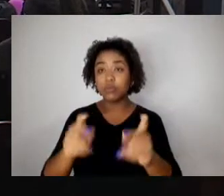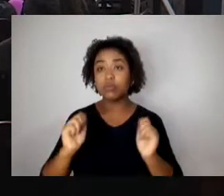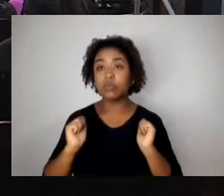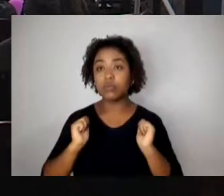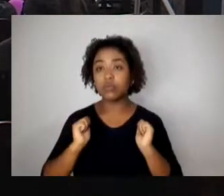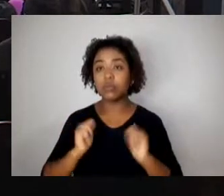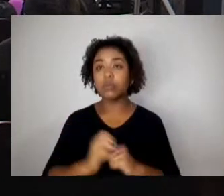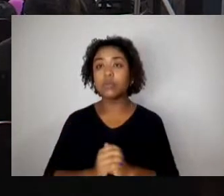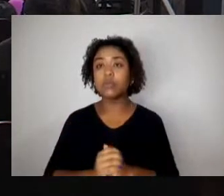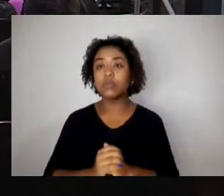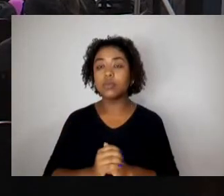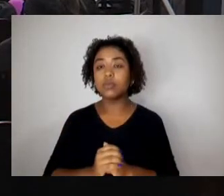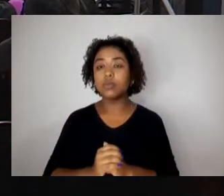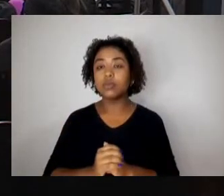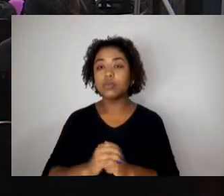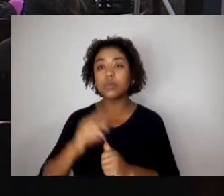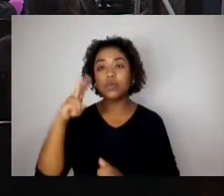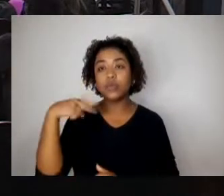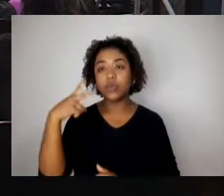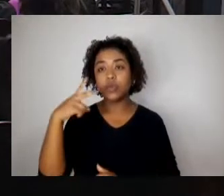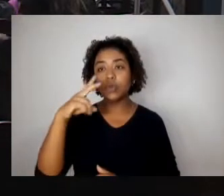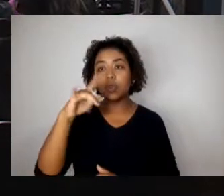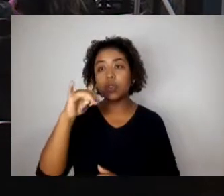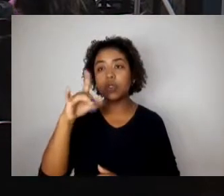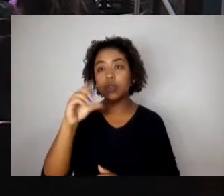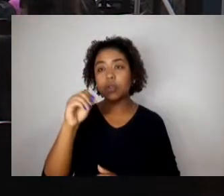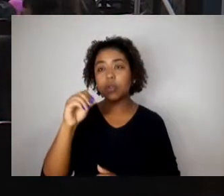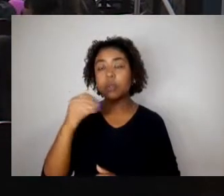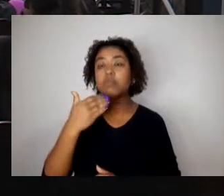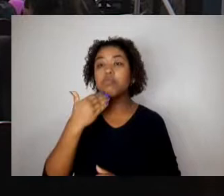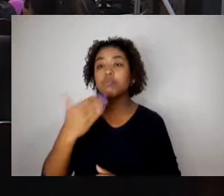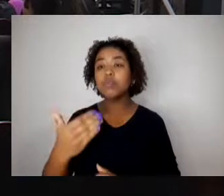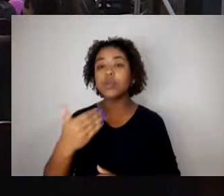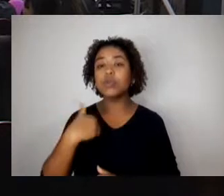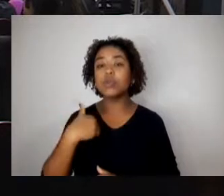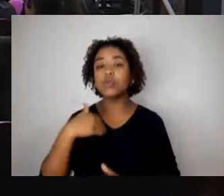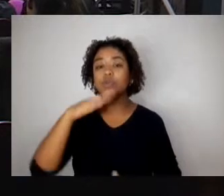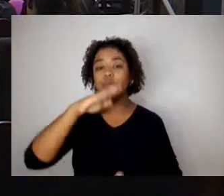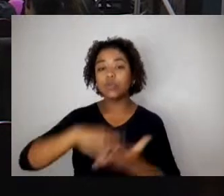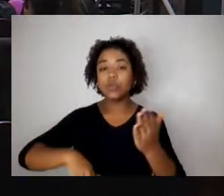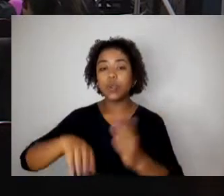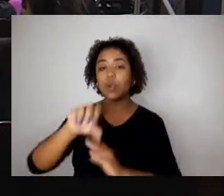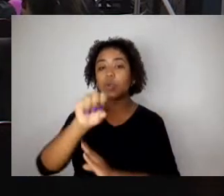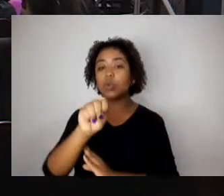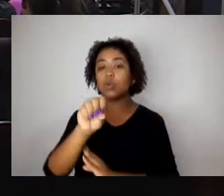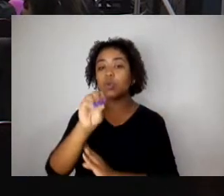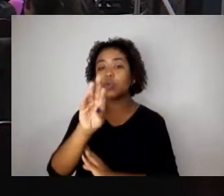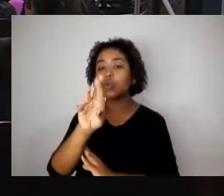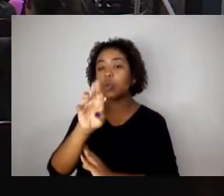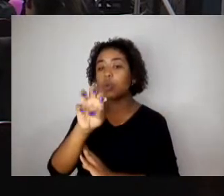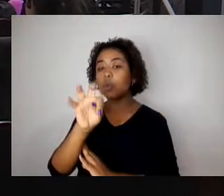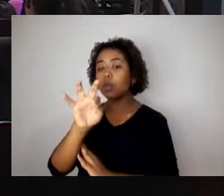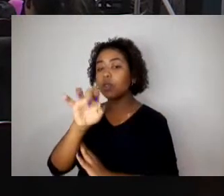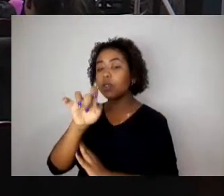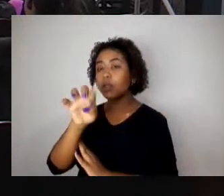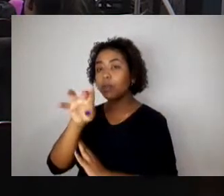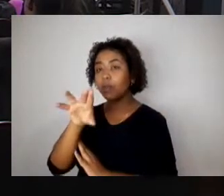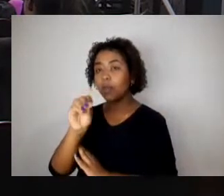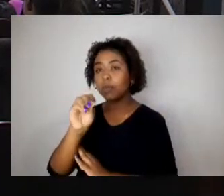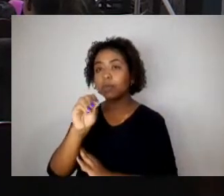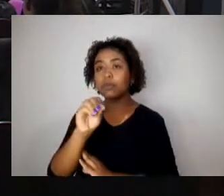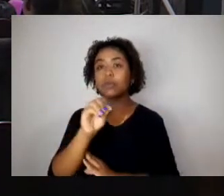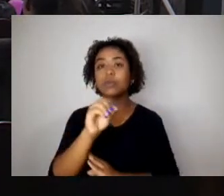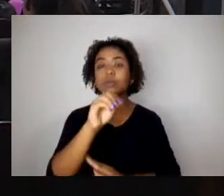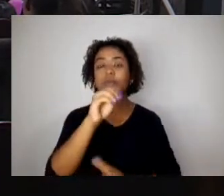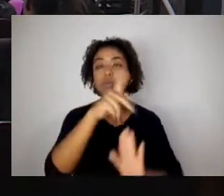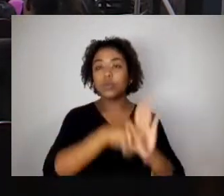Vereador Cido Reis pediu a retirada do sobrestamento da matéria de número 3. Os vereadores e as